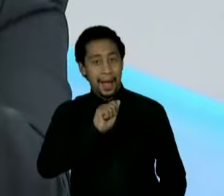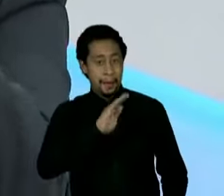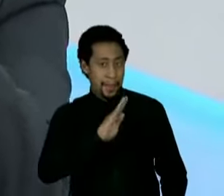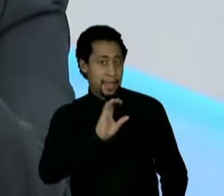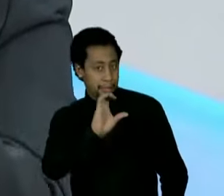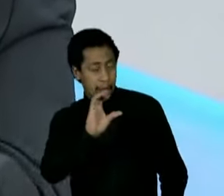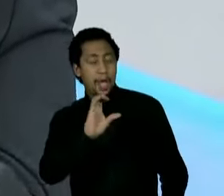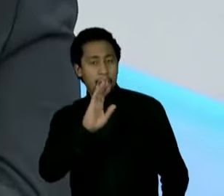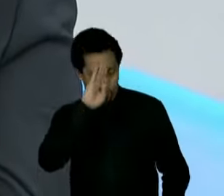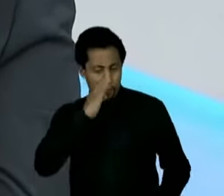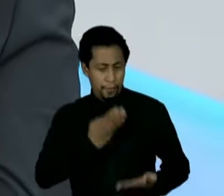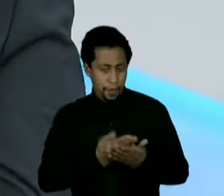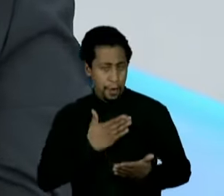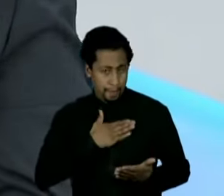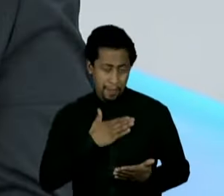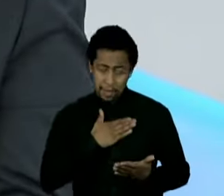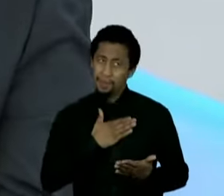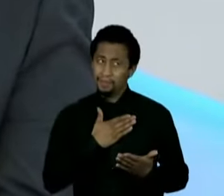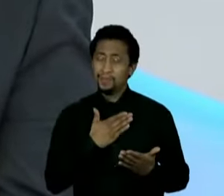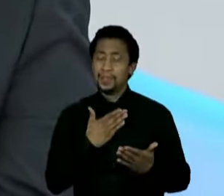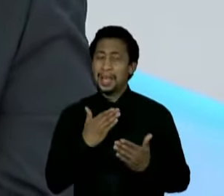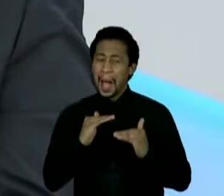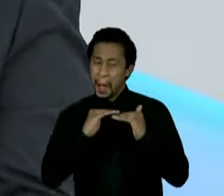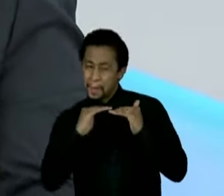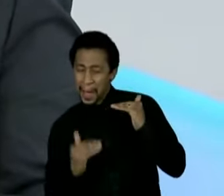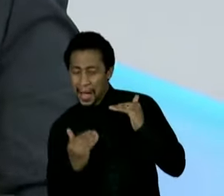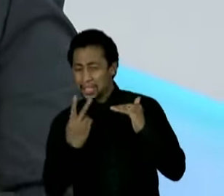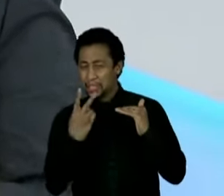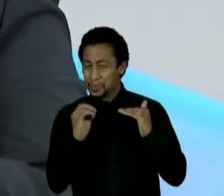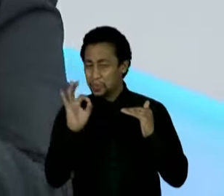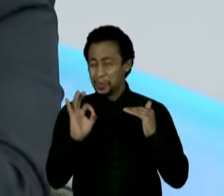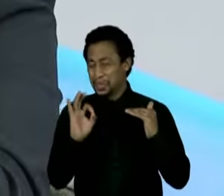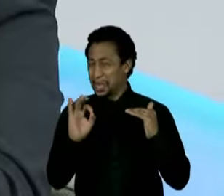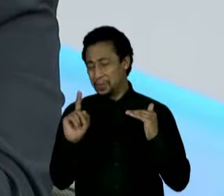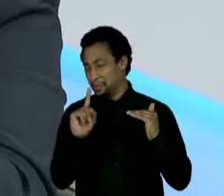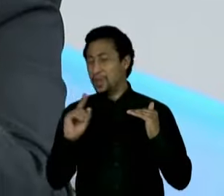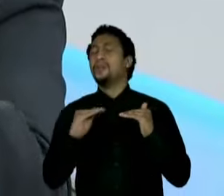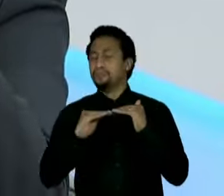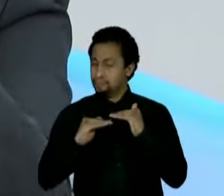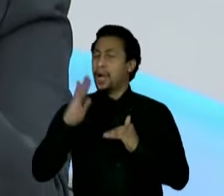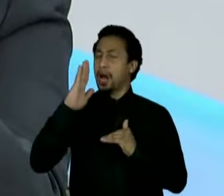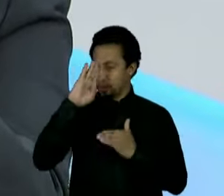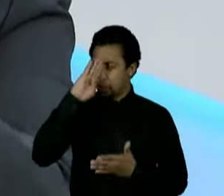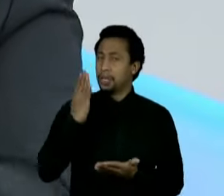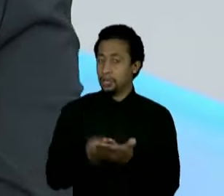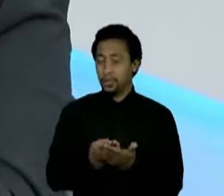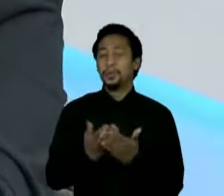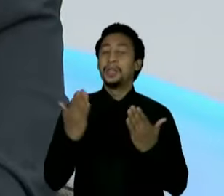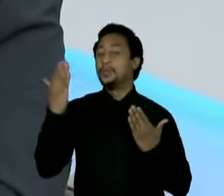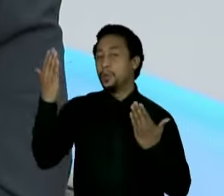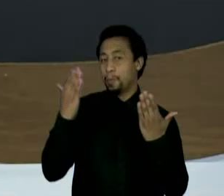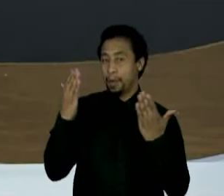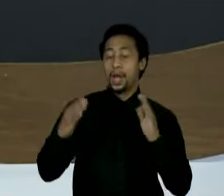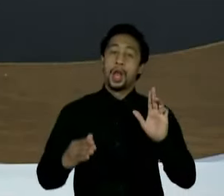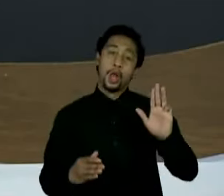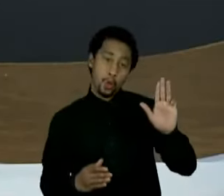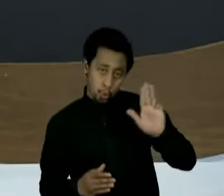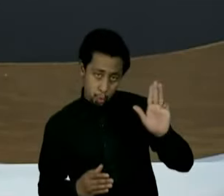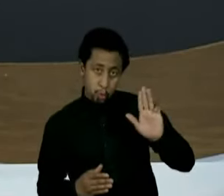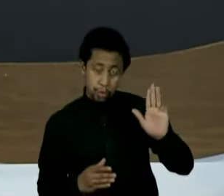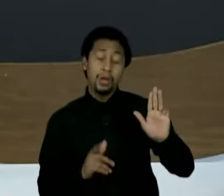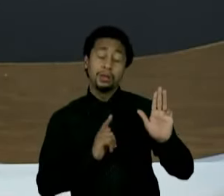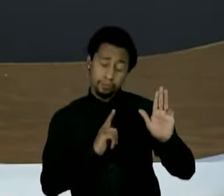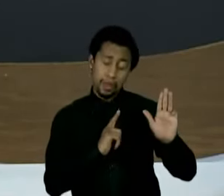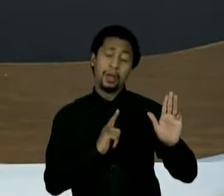abaixo desse padrão de 20 pontos. Com 20 pontos, se você colocar o presidente da República, o Lula, que tem um candidato dele, que é o